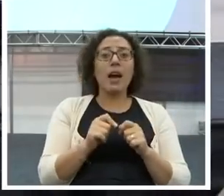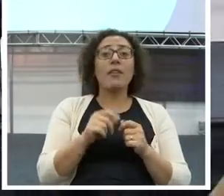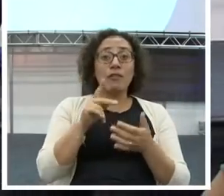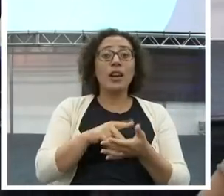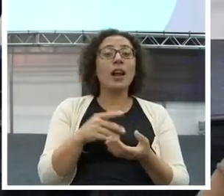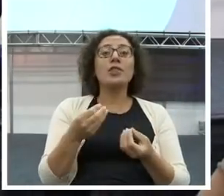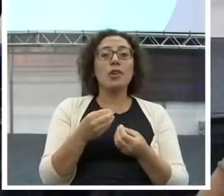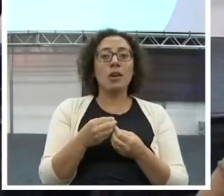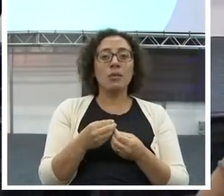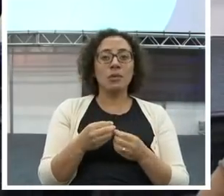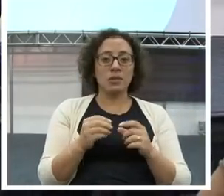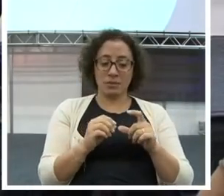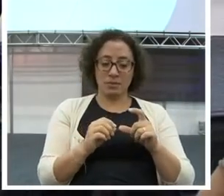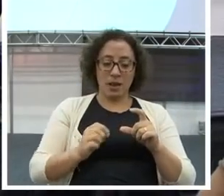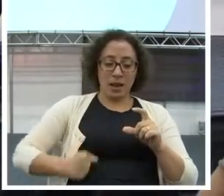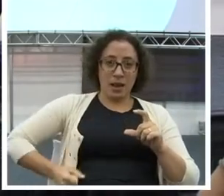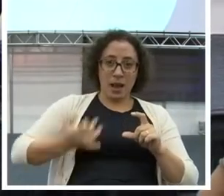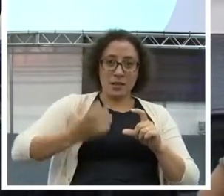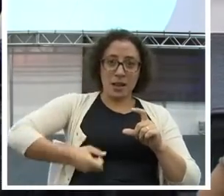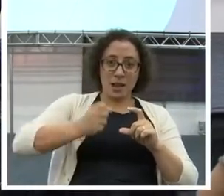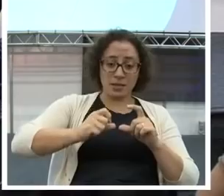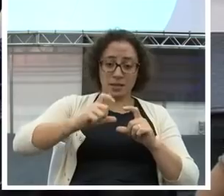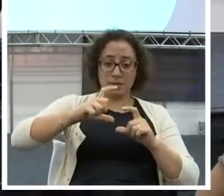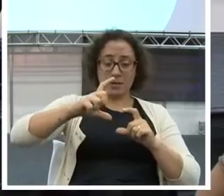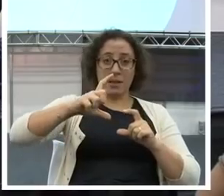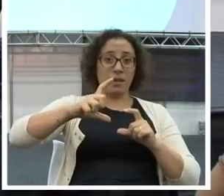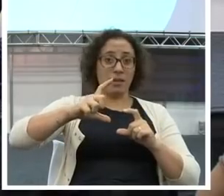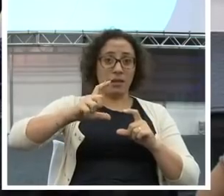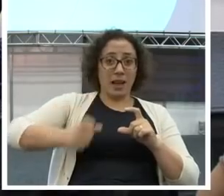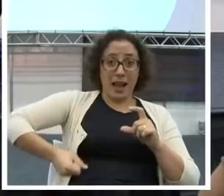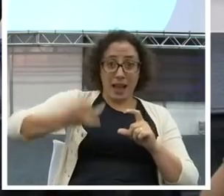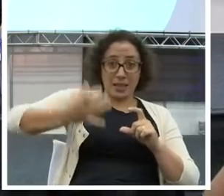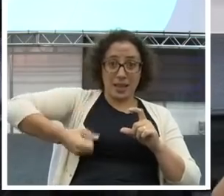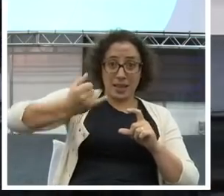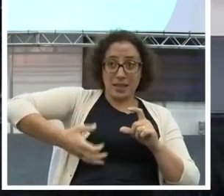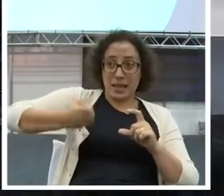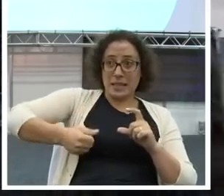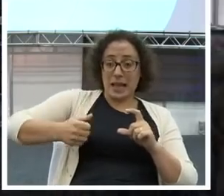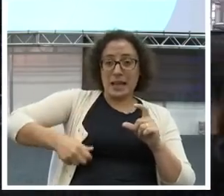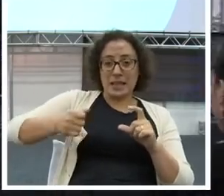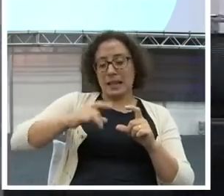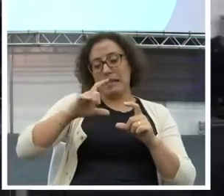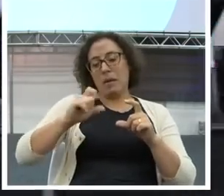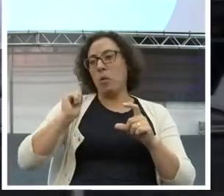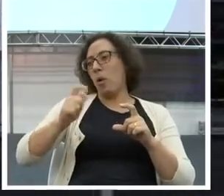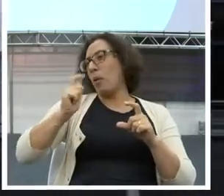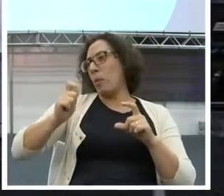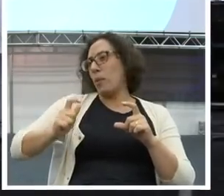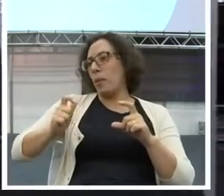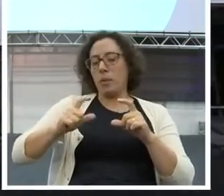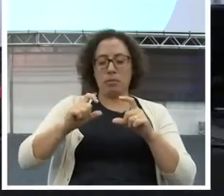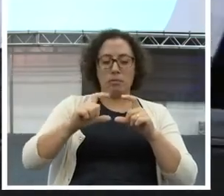Pegou? Você sabe. Mas não? Faz. Por que? Tua emoção não deixa.